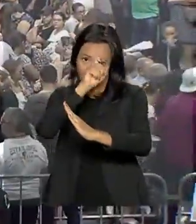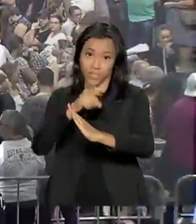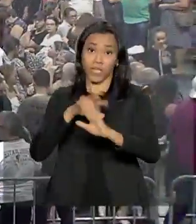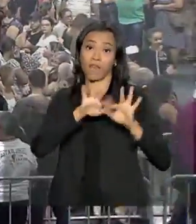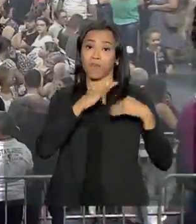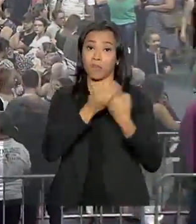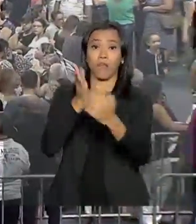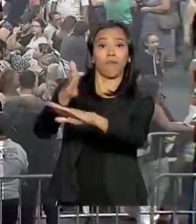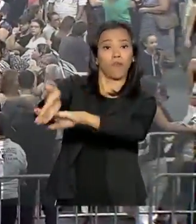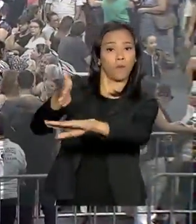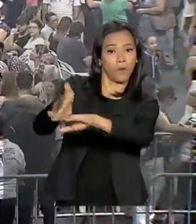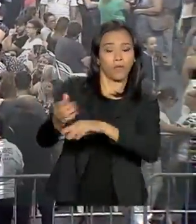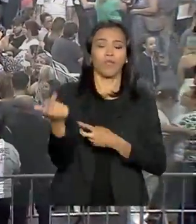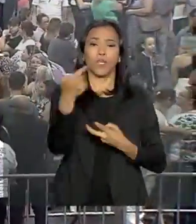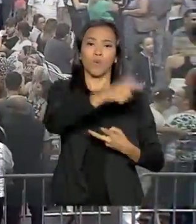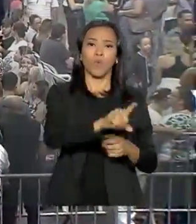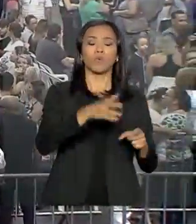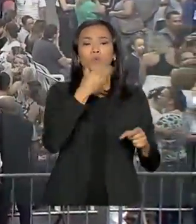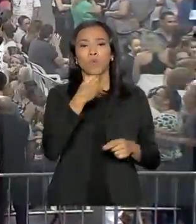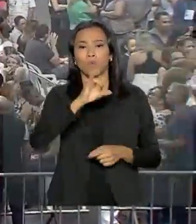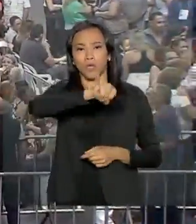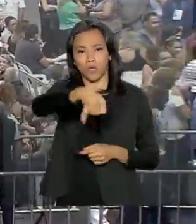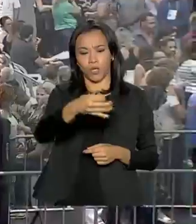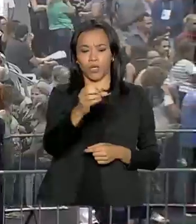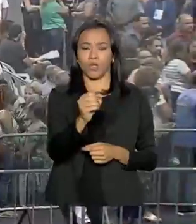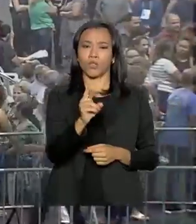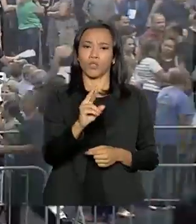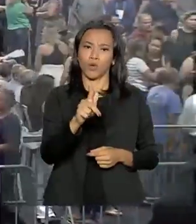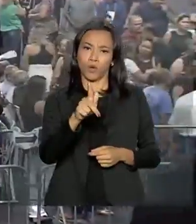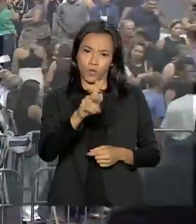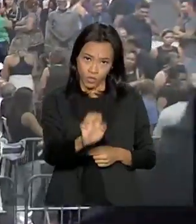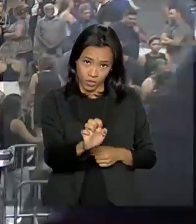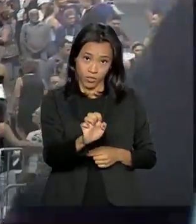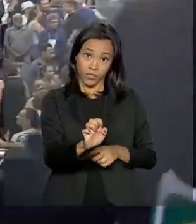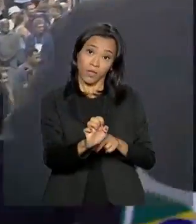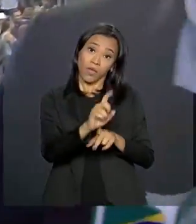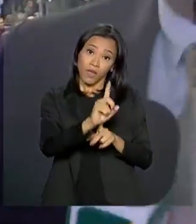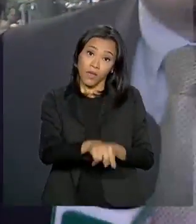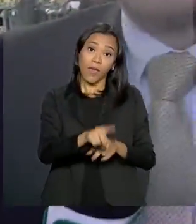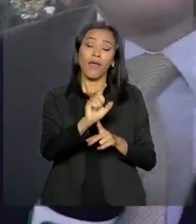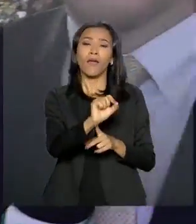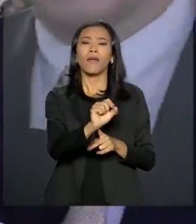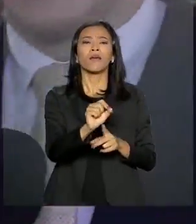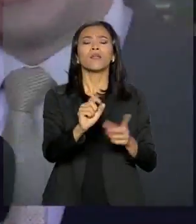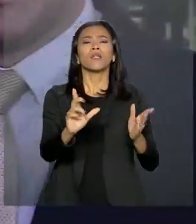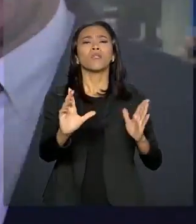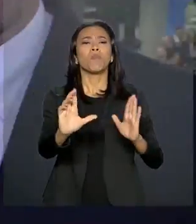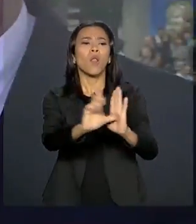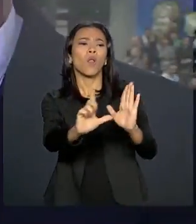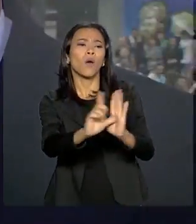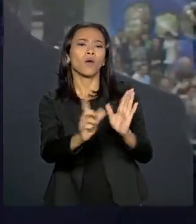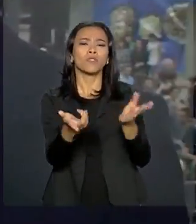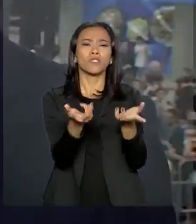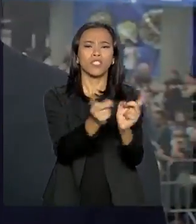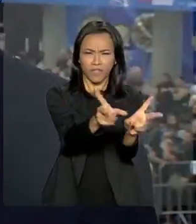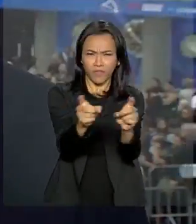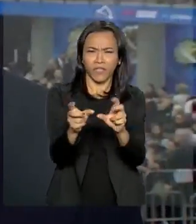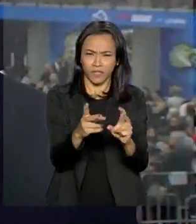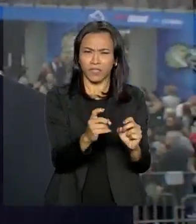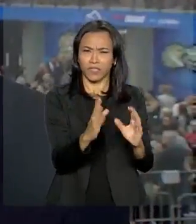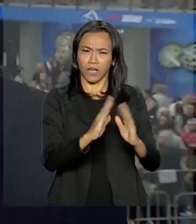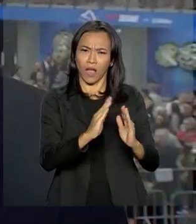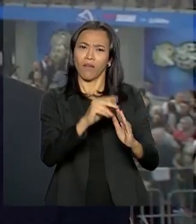e o corpo de Jorge Antônio Moraes, que é o proprietário de uma loja de veículos, que também foi